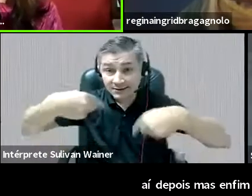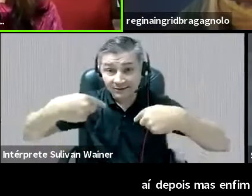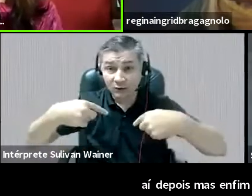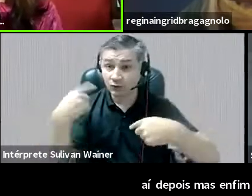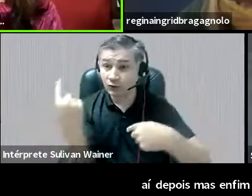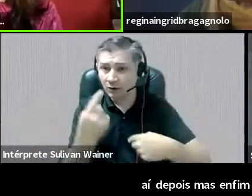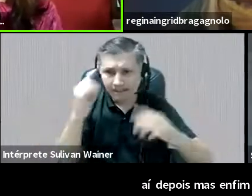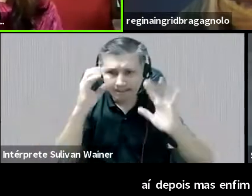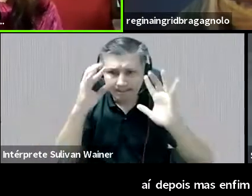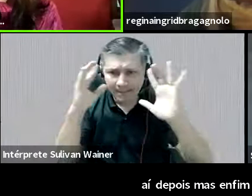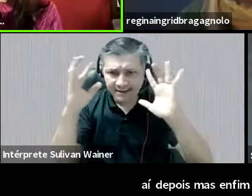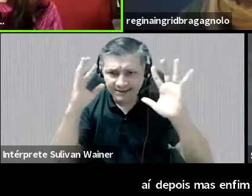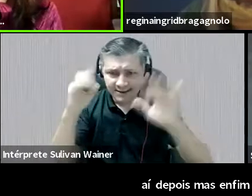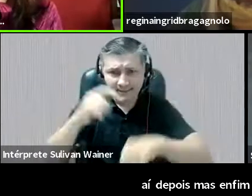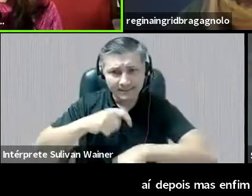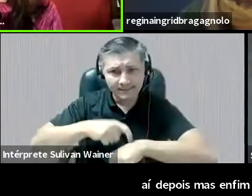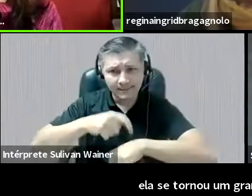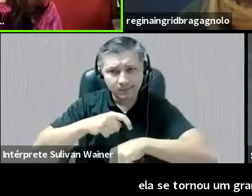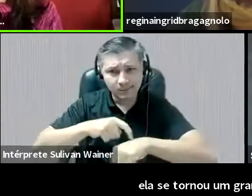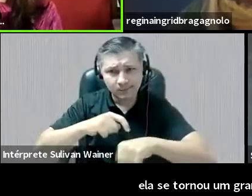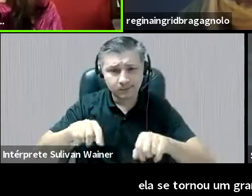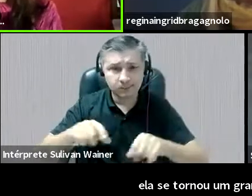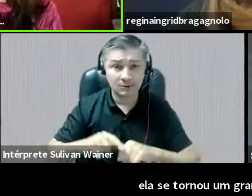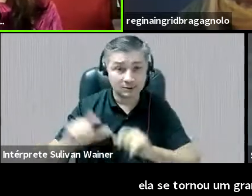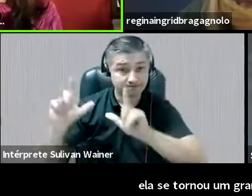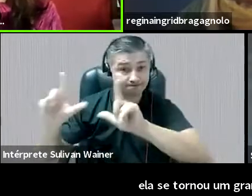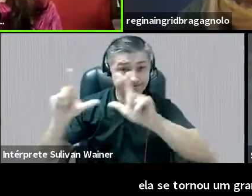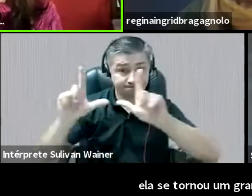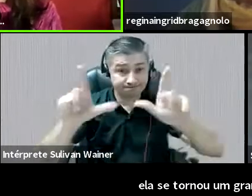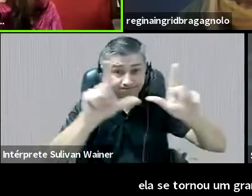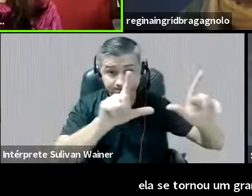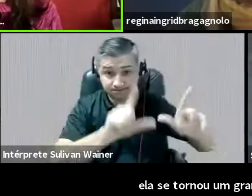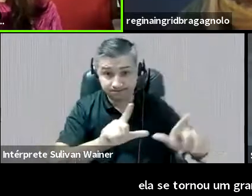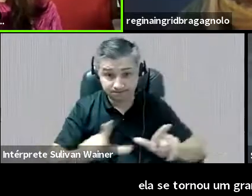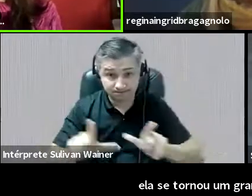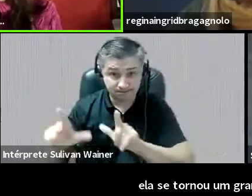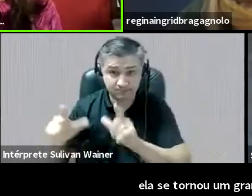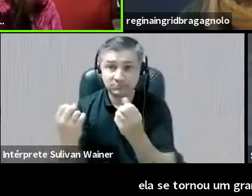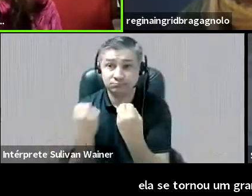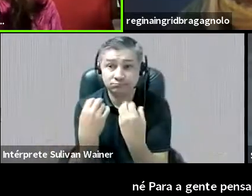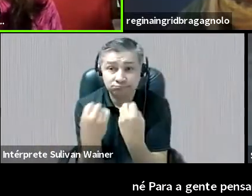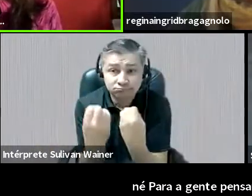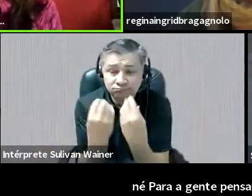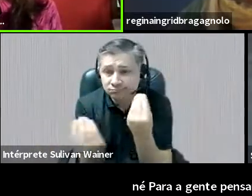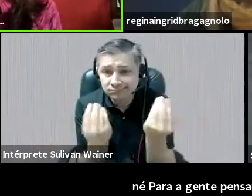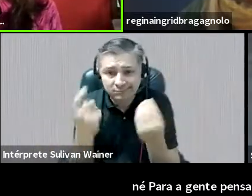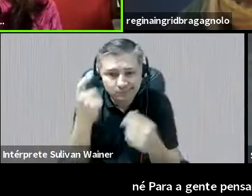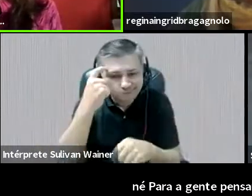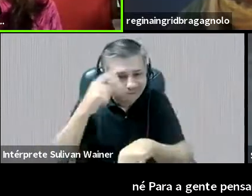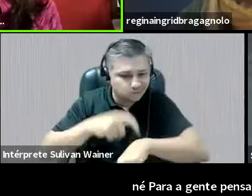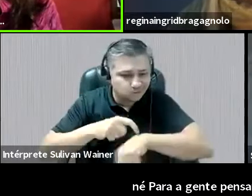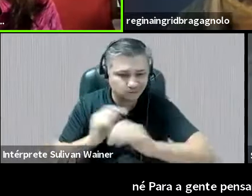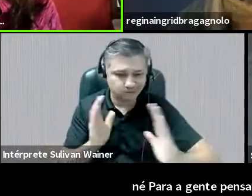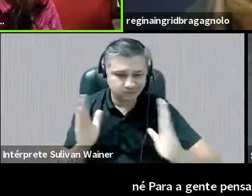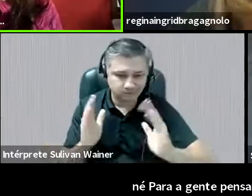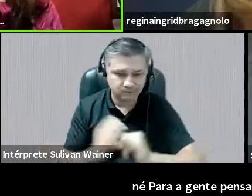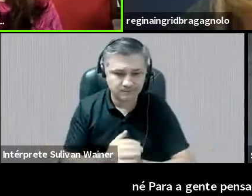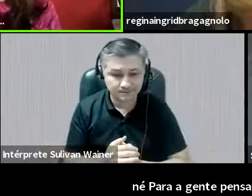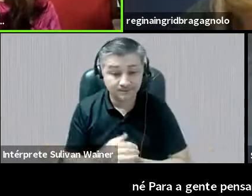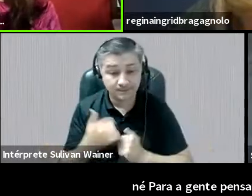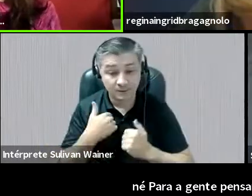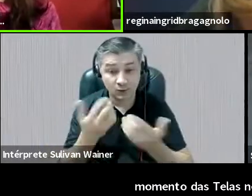esse momento das telas e da educação pelas telas. Bom, então, eu